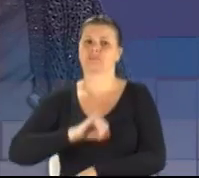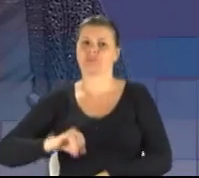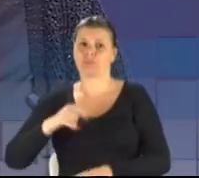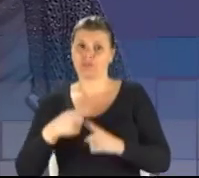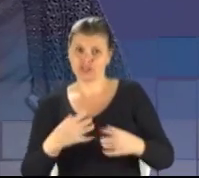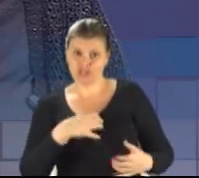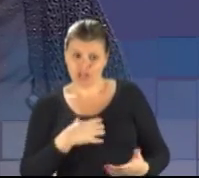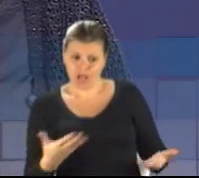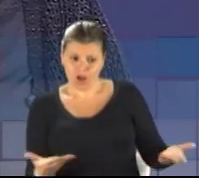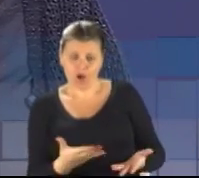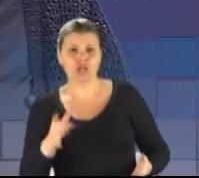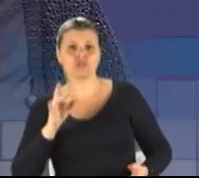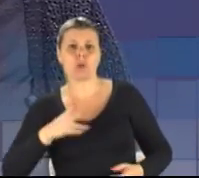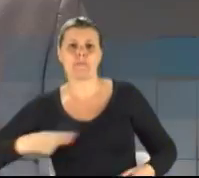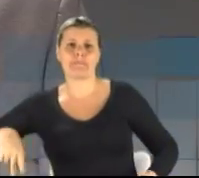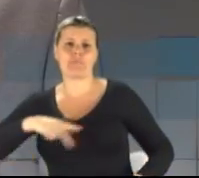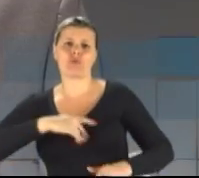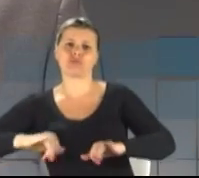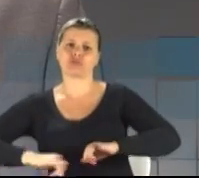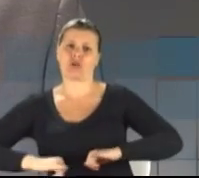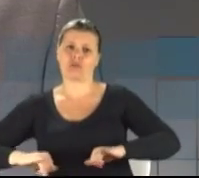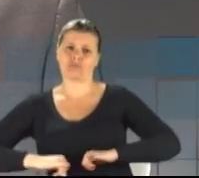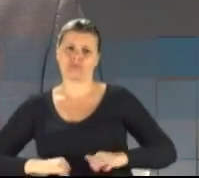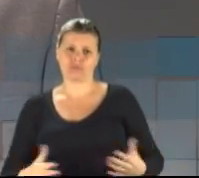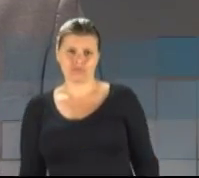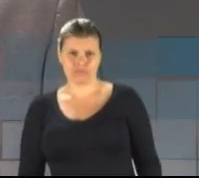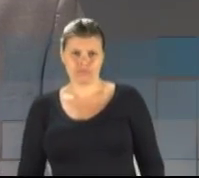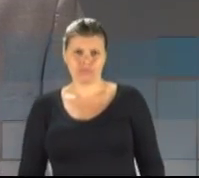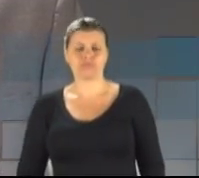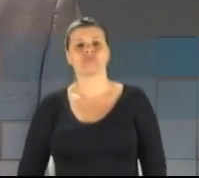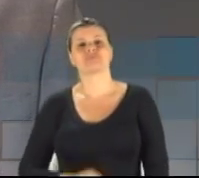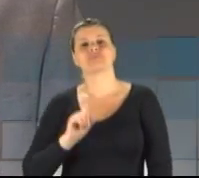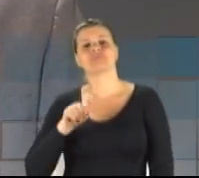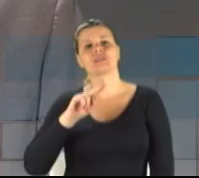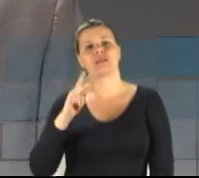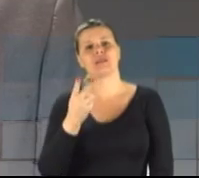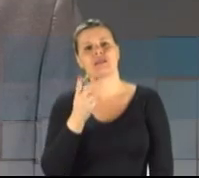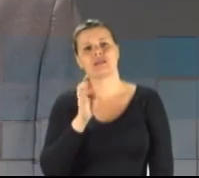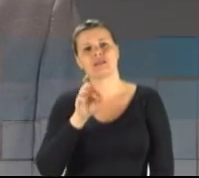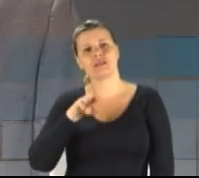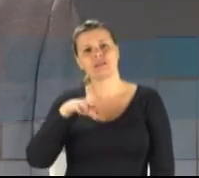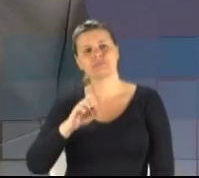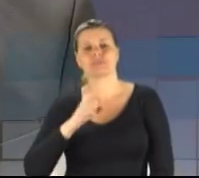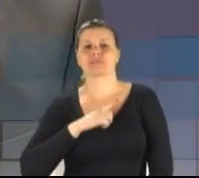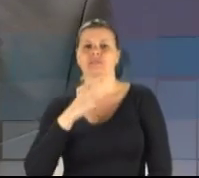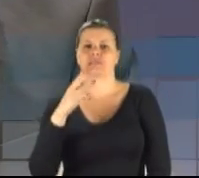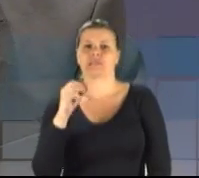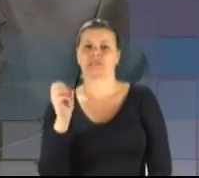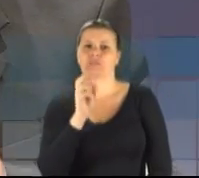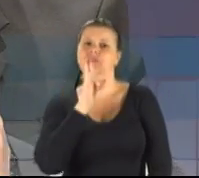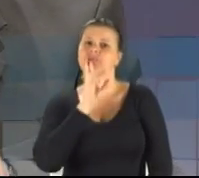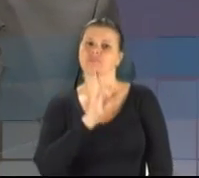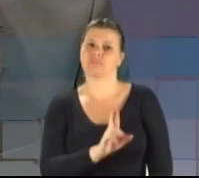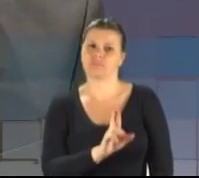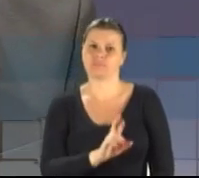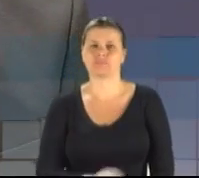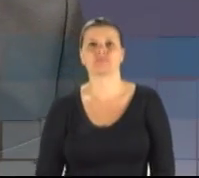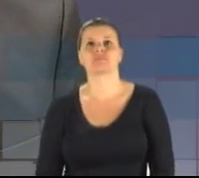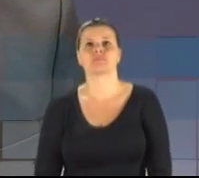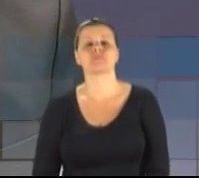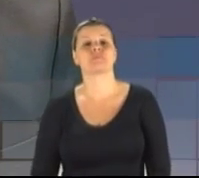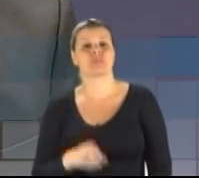que está, é só o povo que está sofrendo. O candidato Hermes Souza tem 30 segundos para a réplica. Os professores têm um vale